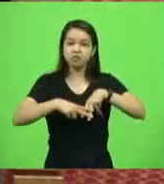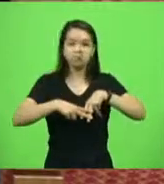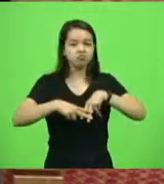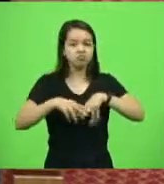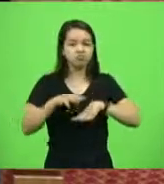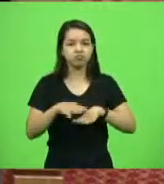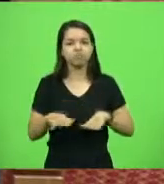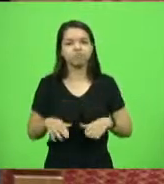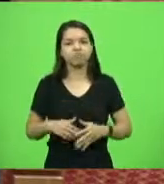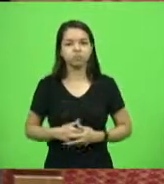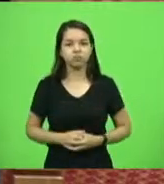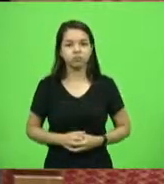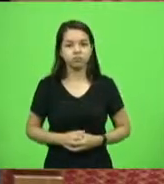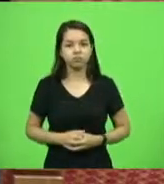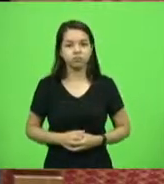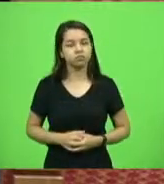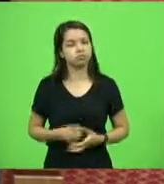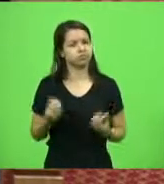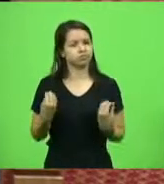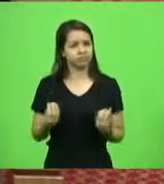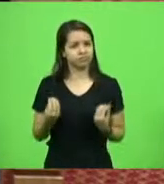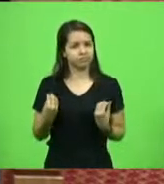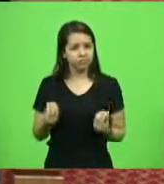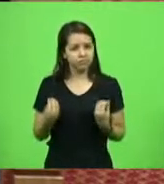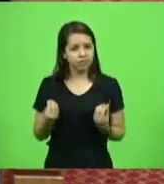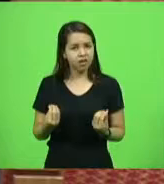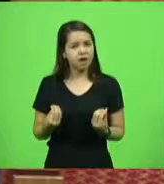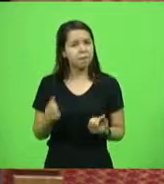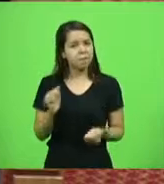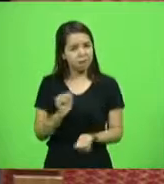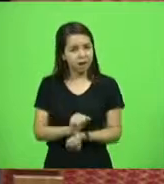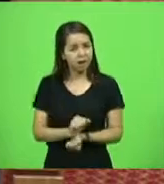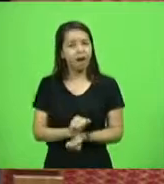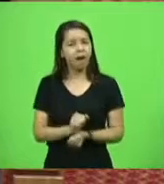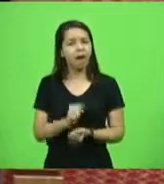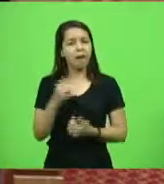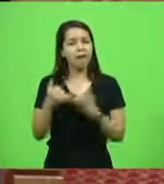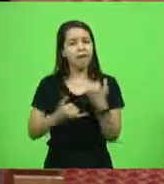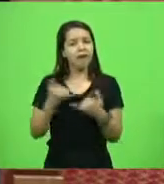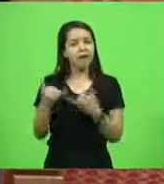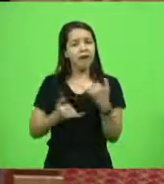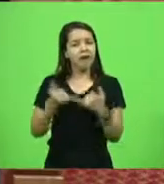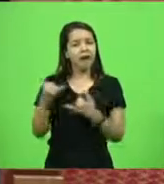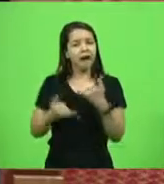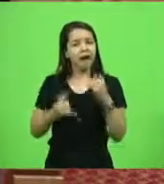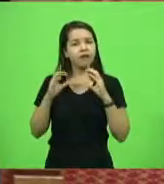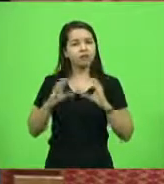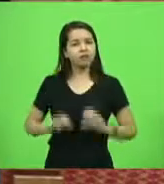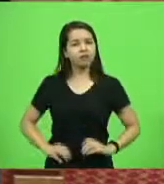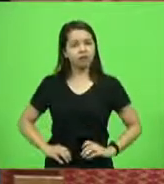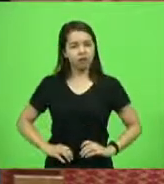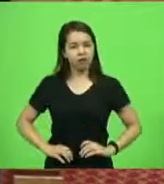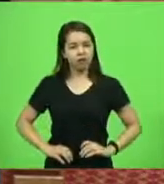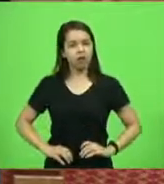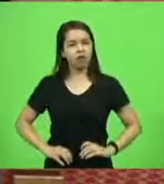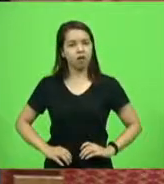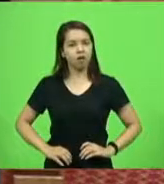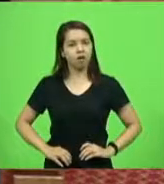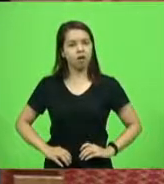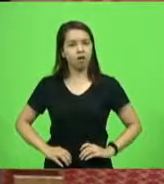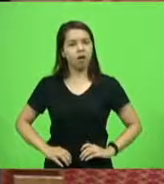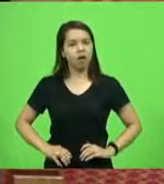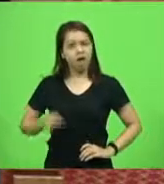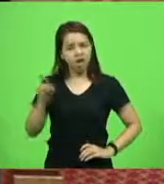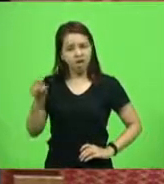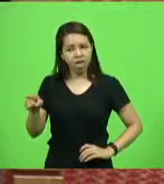Ah, vamos fazer o favor, vamos parar de brincar com o cidadão brasileiro, um condenado a 96